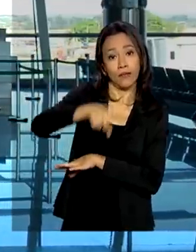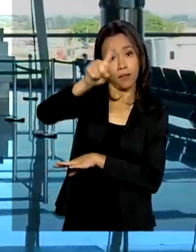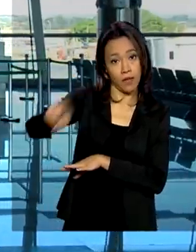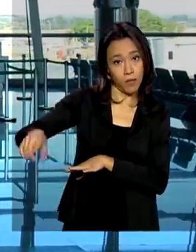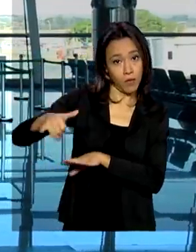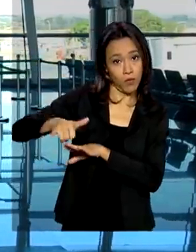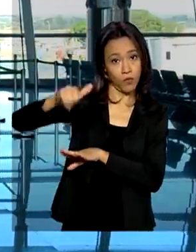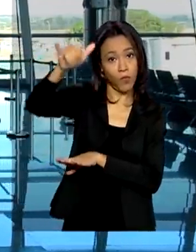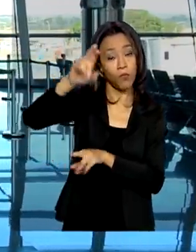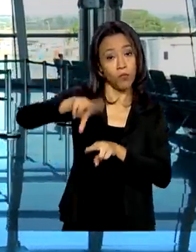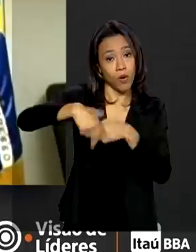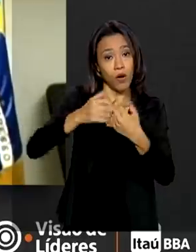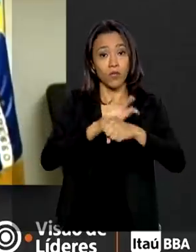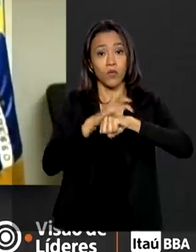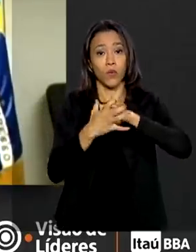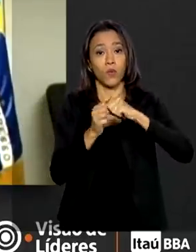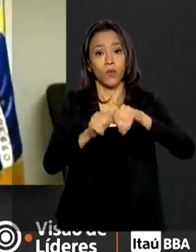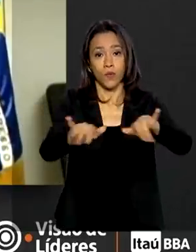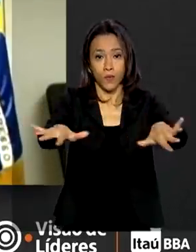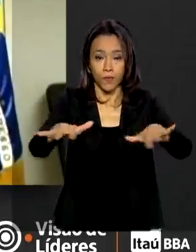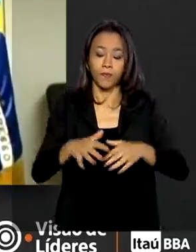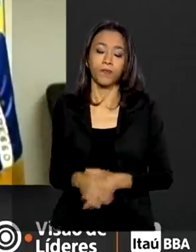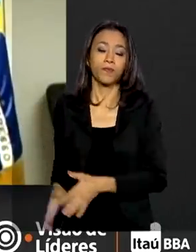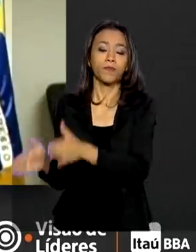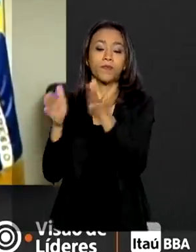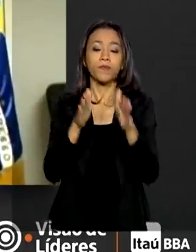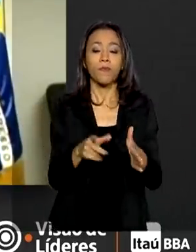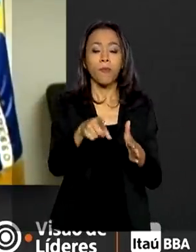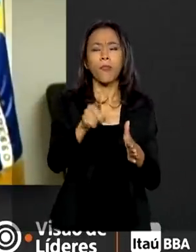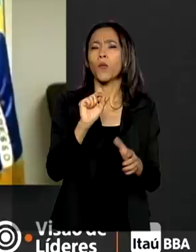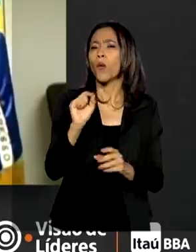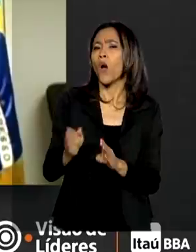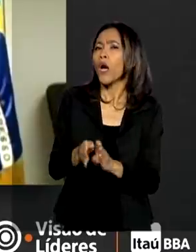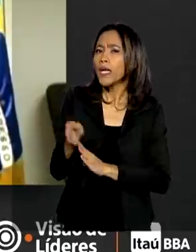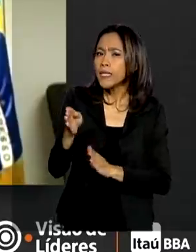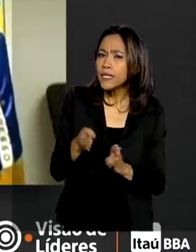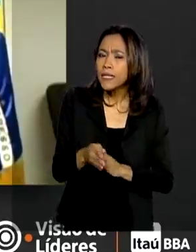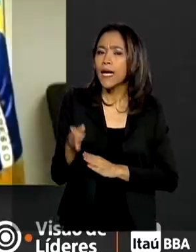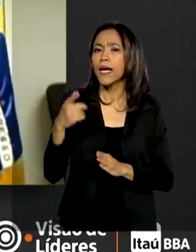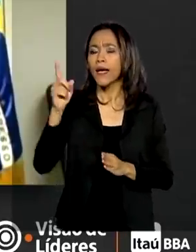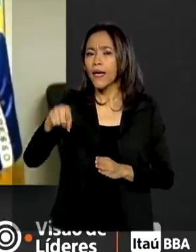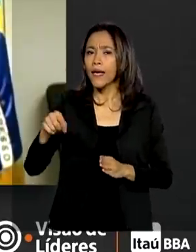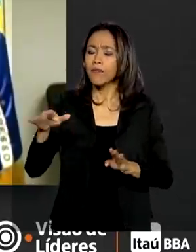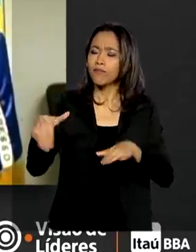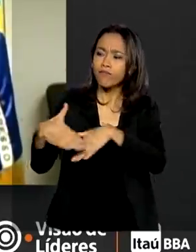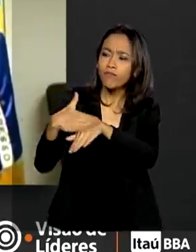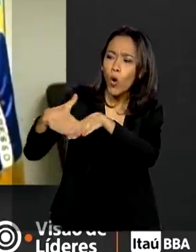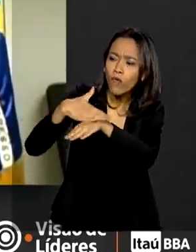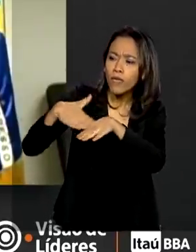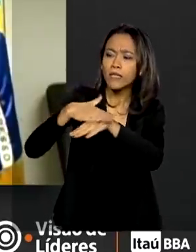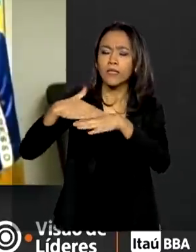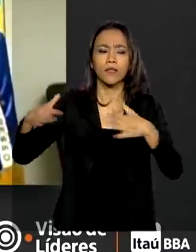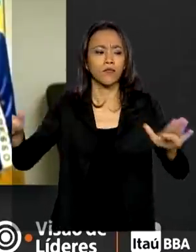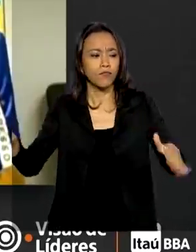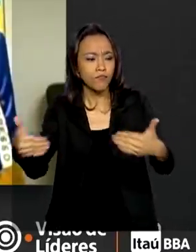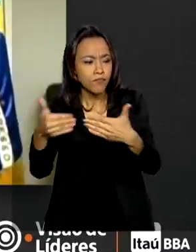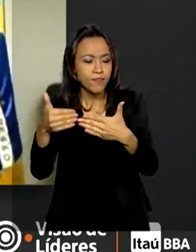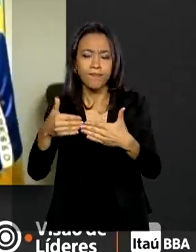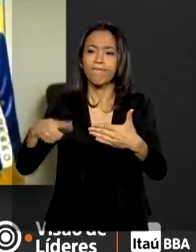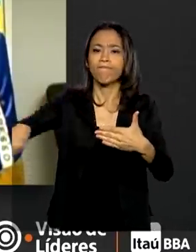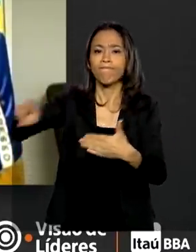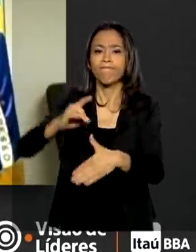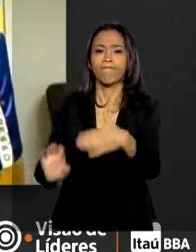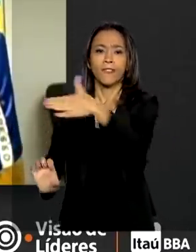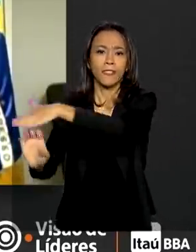em função da pandemia. A orientação tem sido tentar buscar soluções equilibradas entre fornecedor e consumidor,